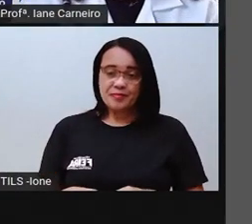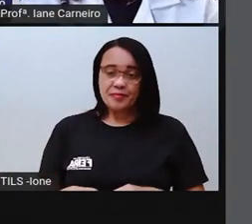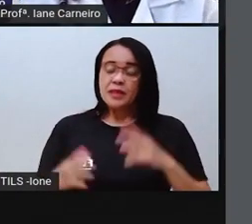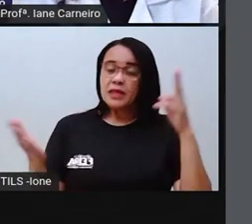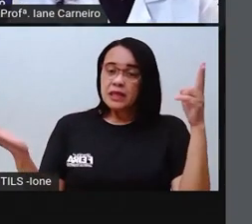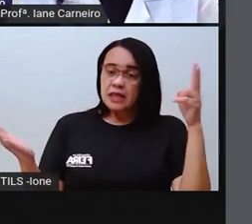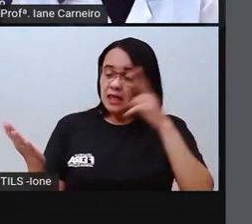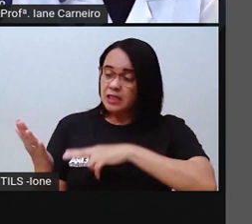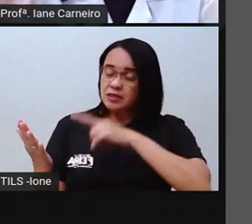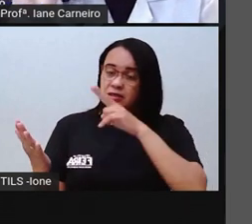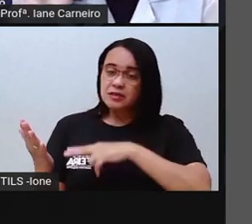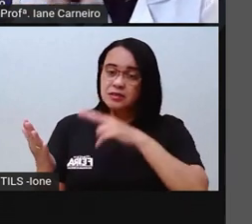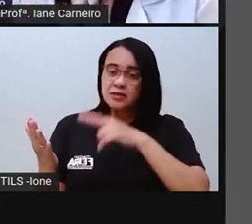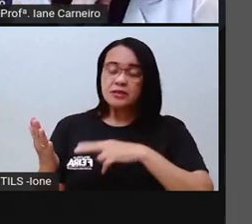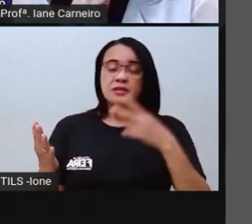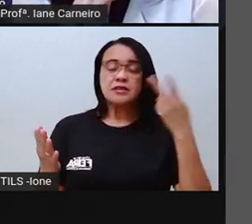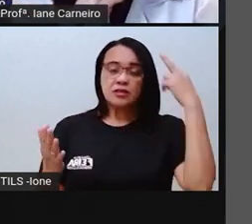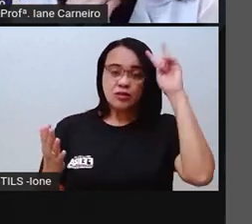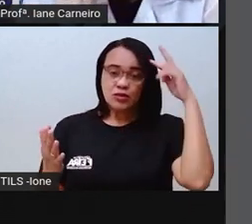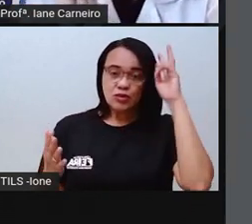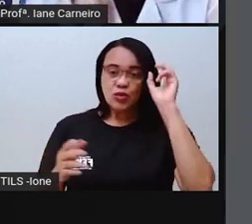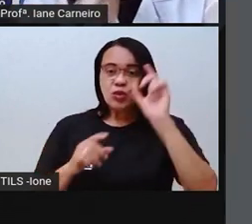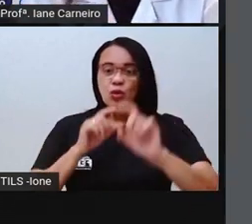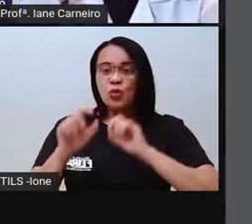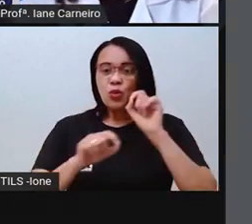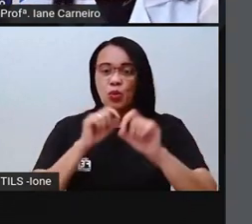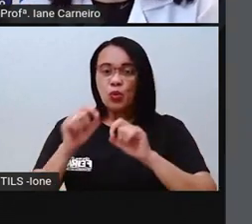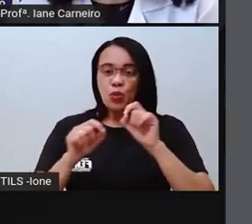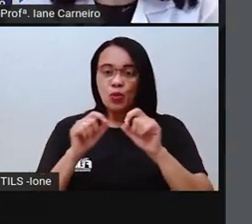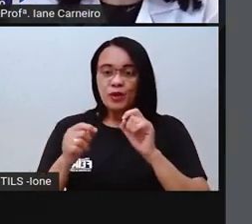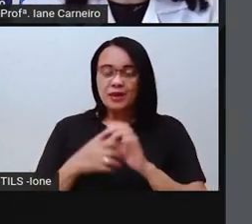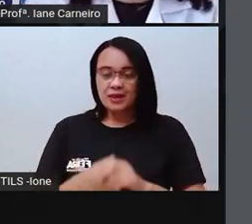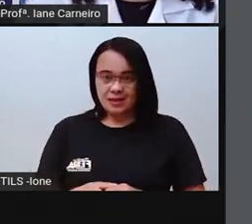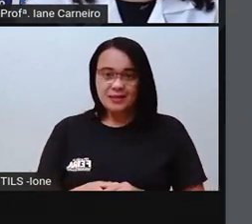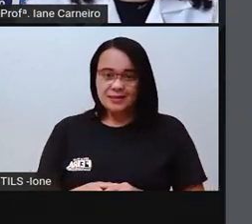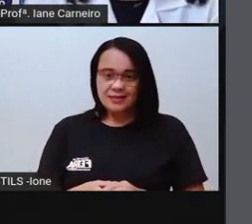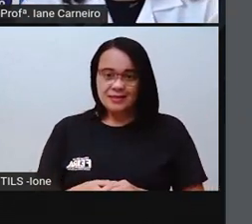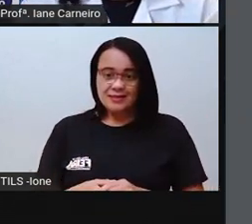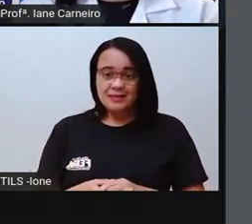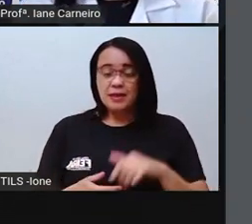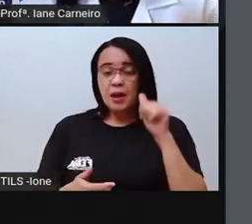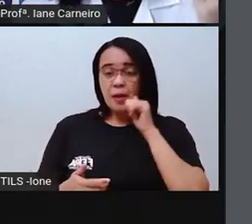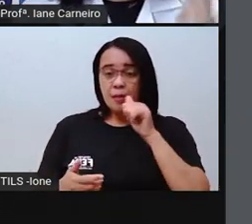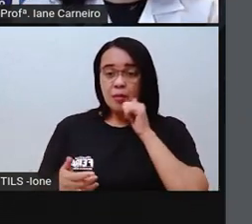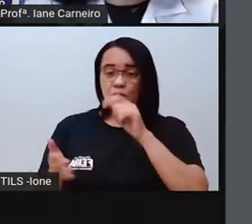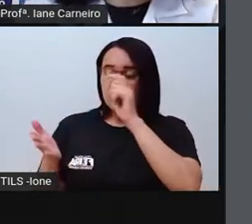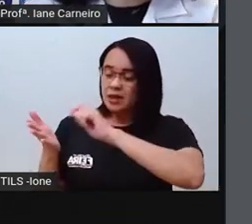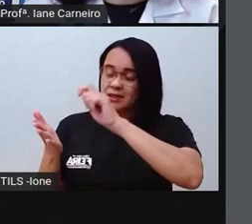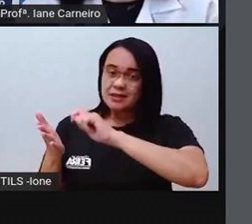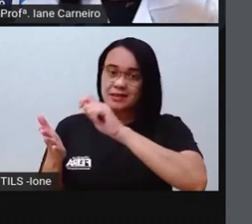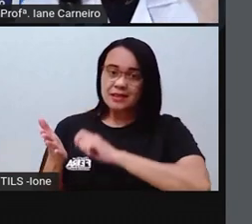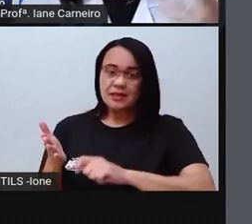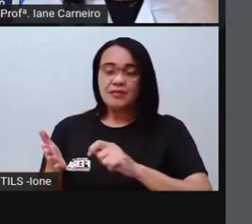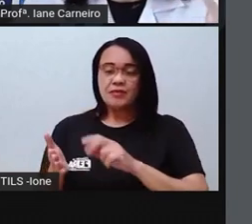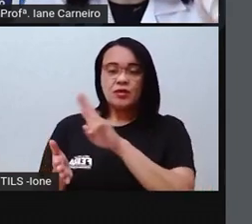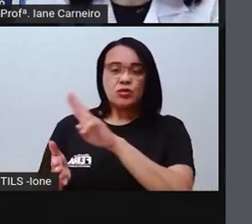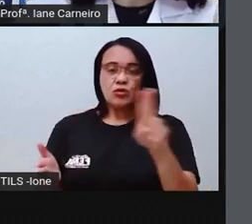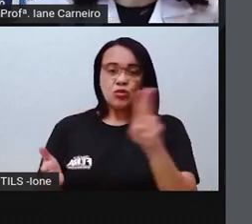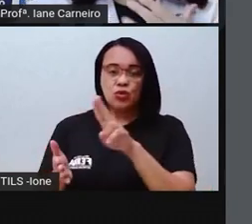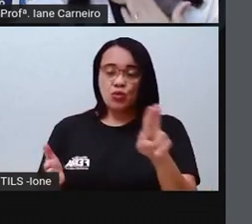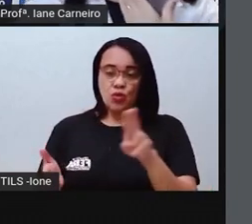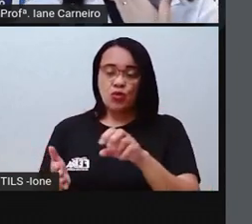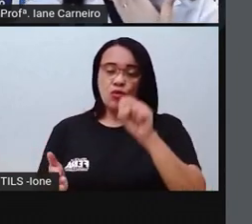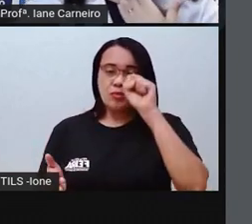para vocês hoje é uma história que foi escrita por Silvia Ortoff. É uma autora bem famosa que escreve